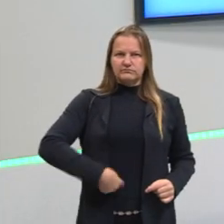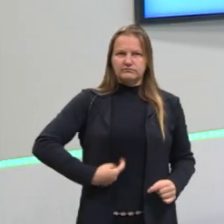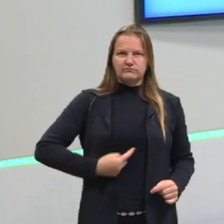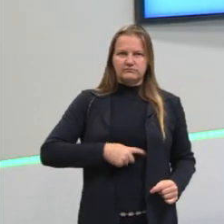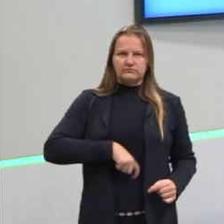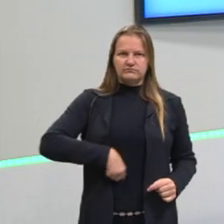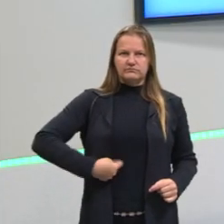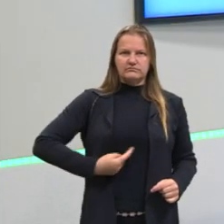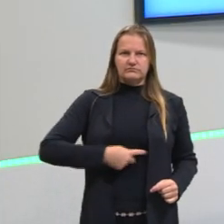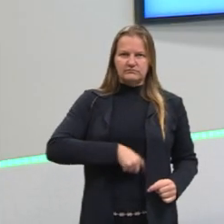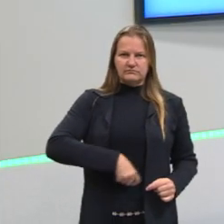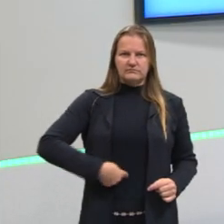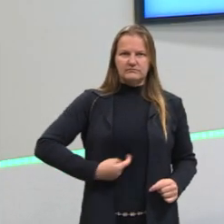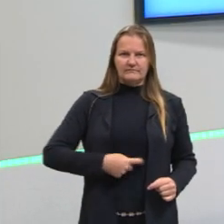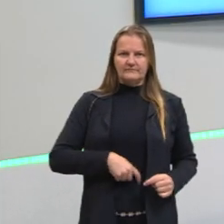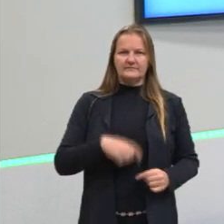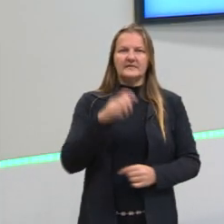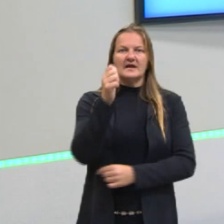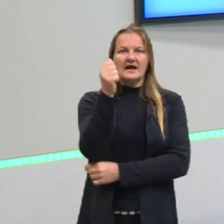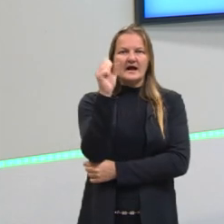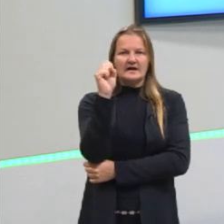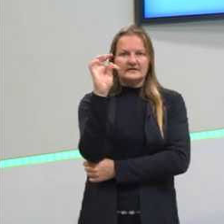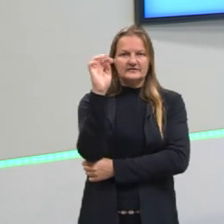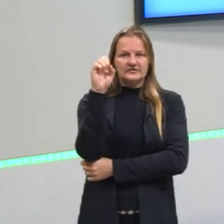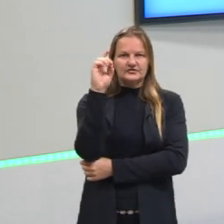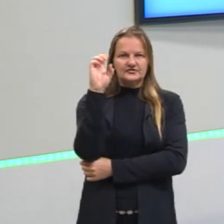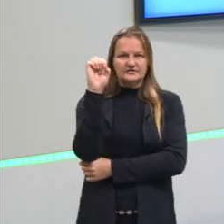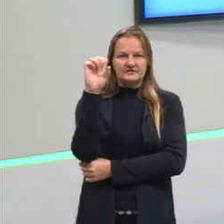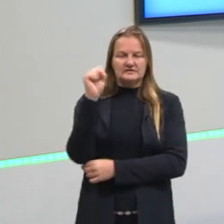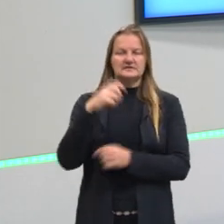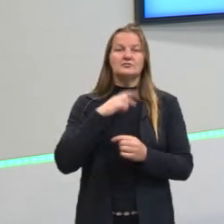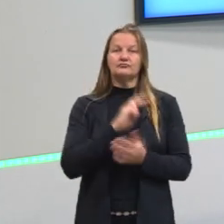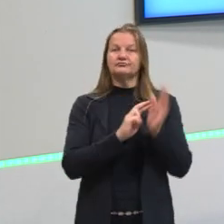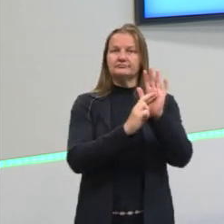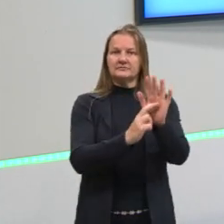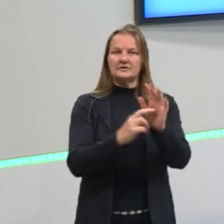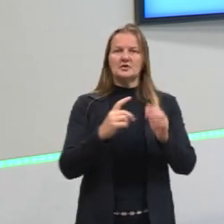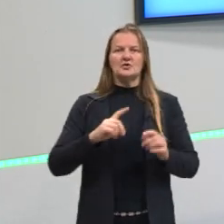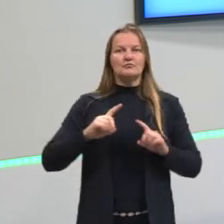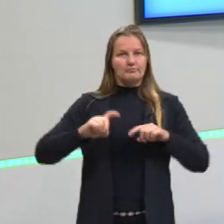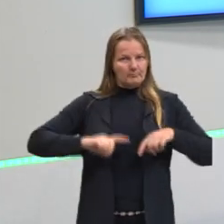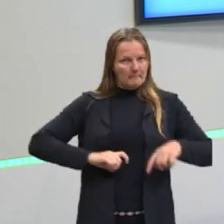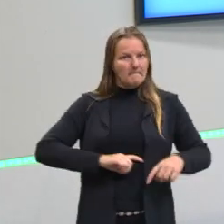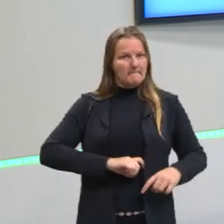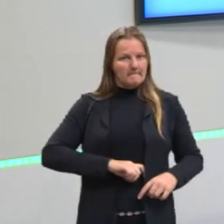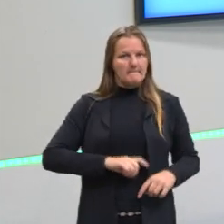A Ascaris também é uma representante do filo. Também são parasitas humanos.